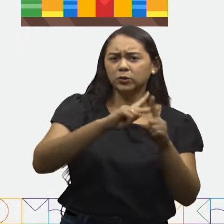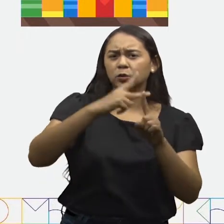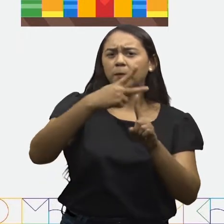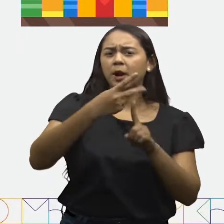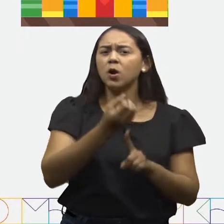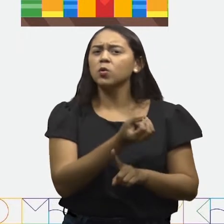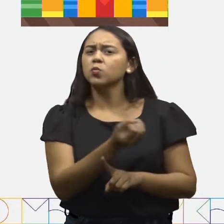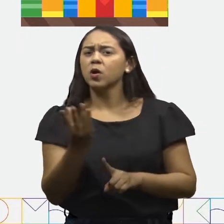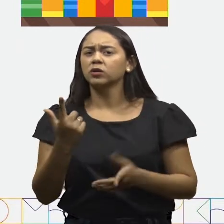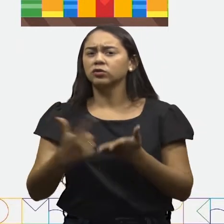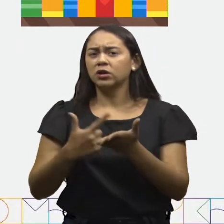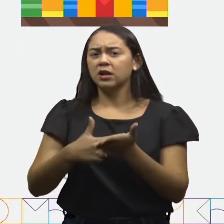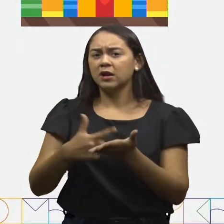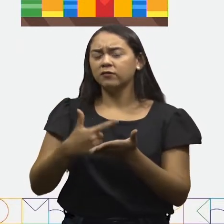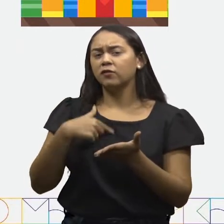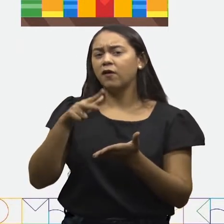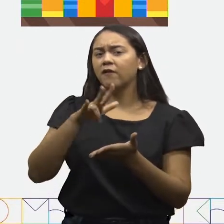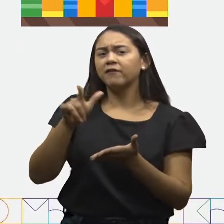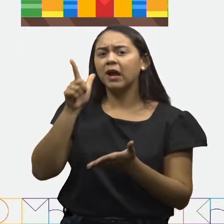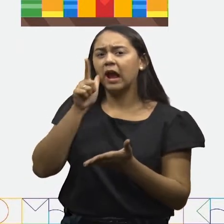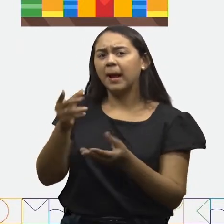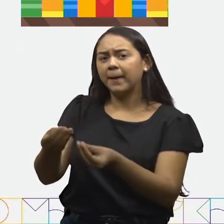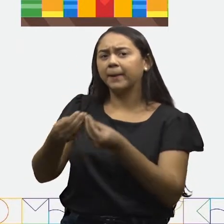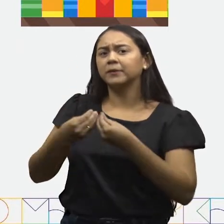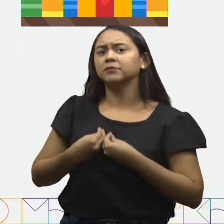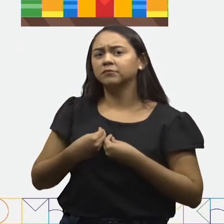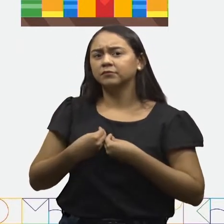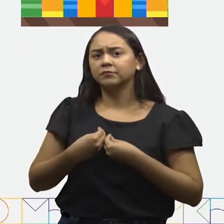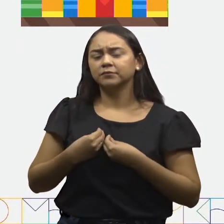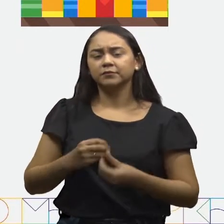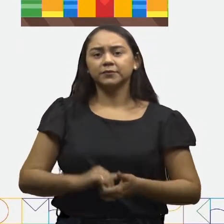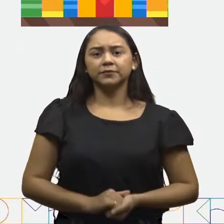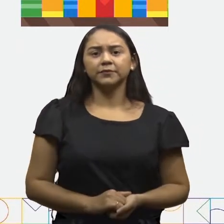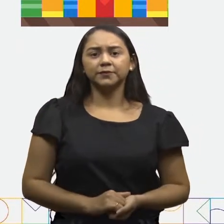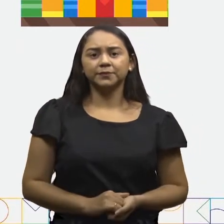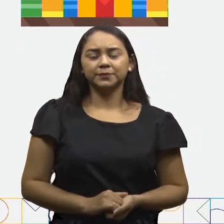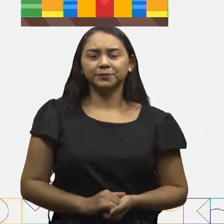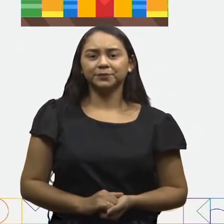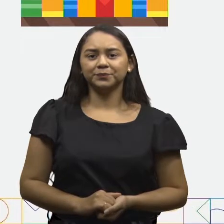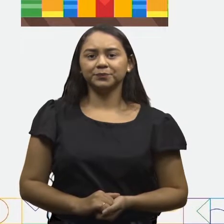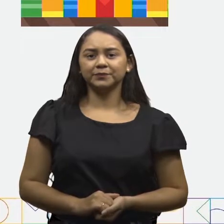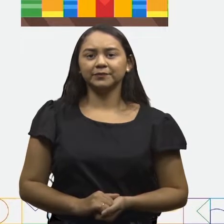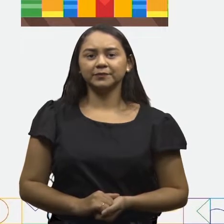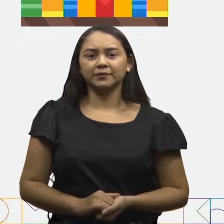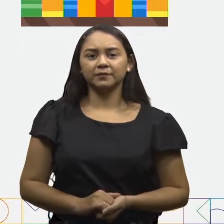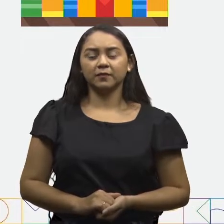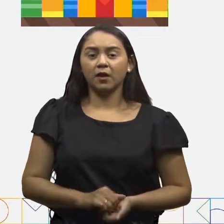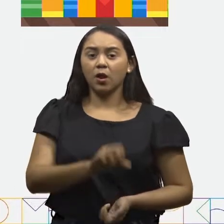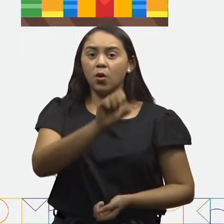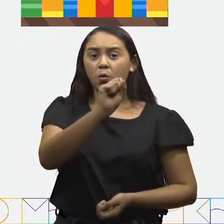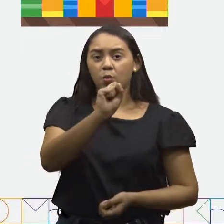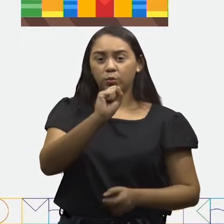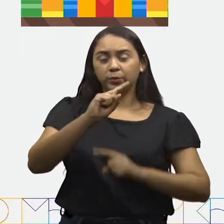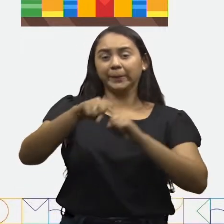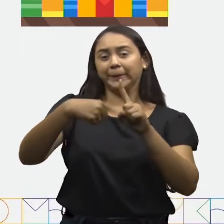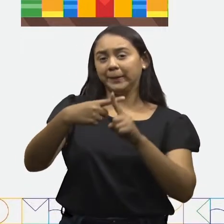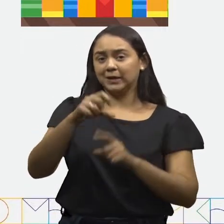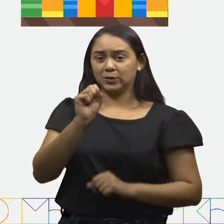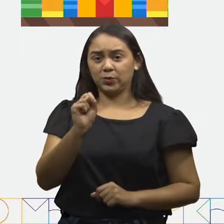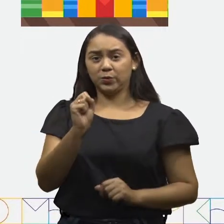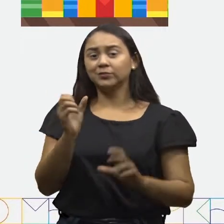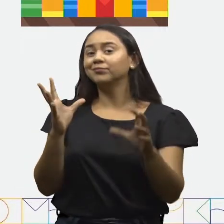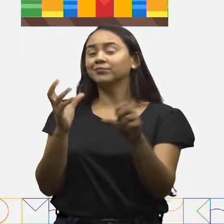livros eu vou ficar depois de comprar meus livros novos? 8